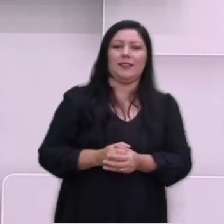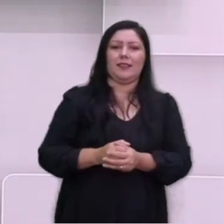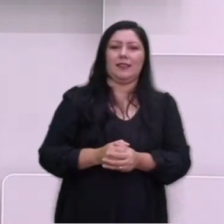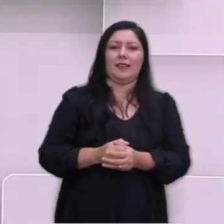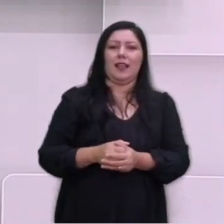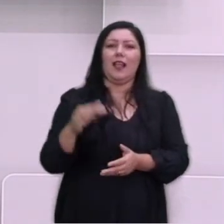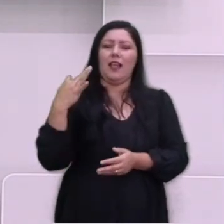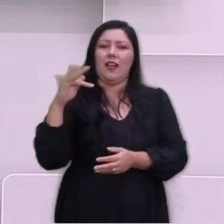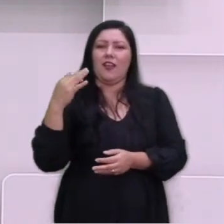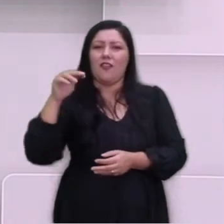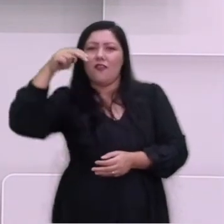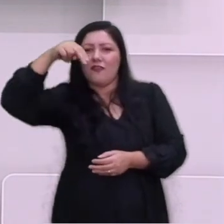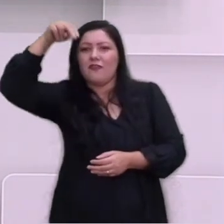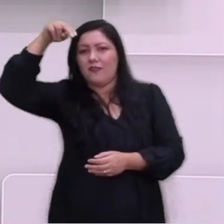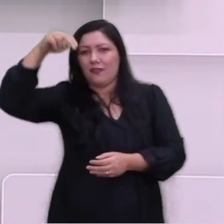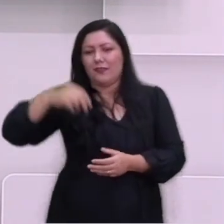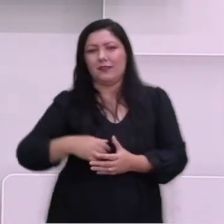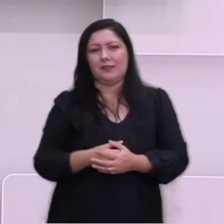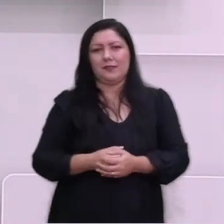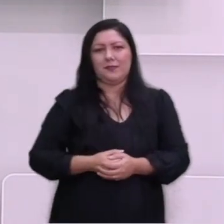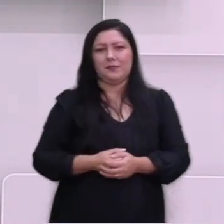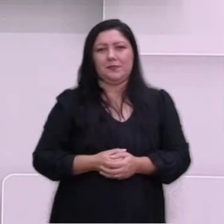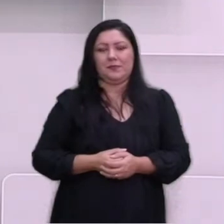França que vocês estão vendo na imagem.